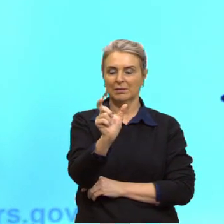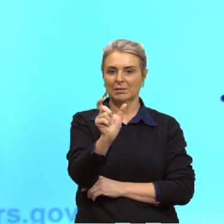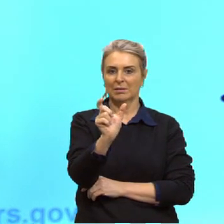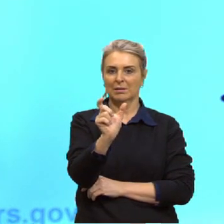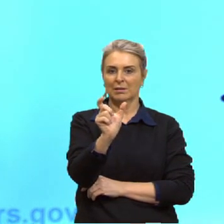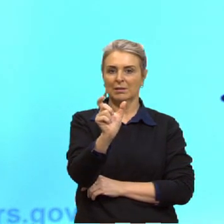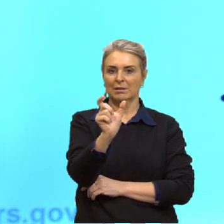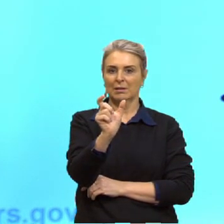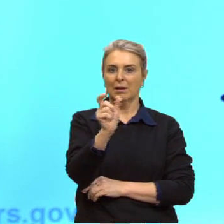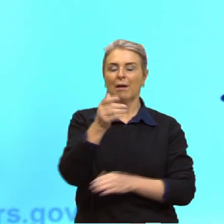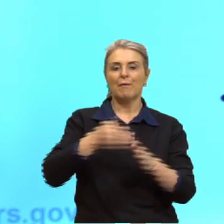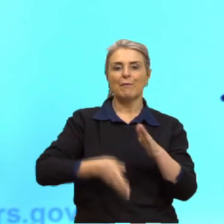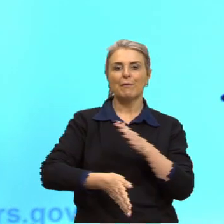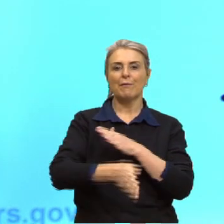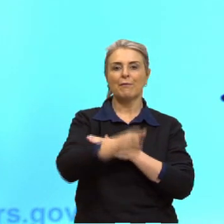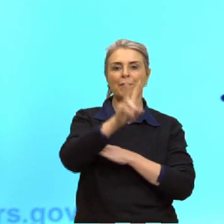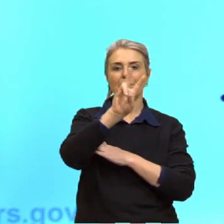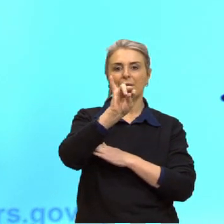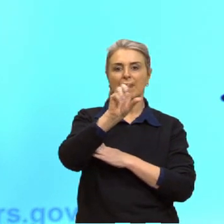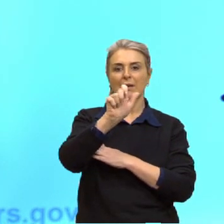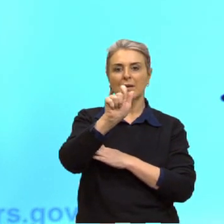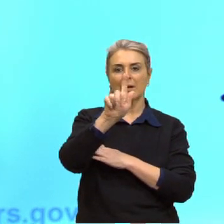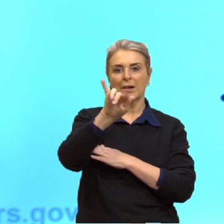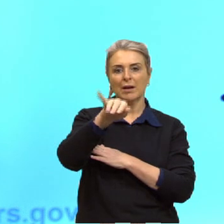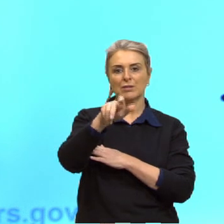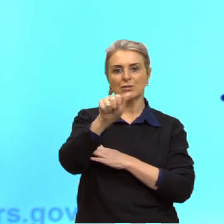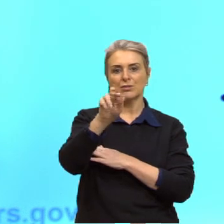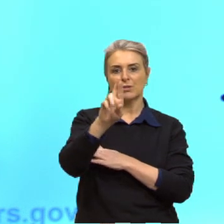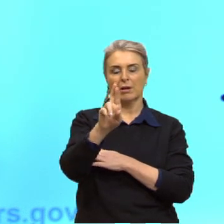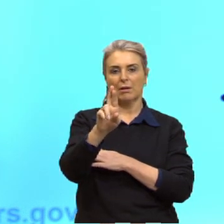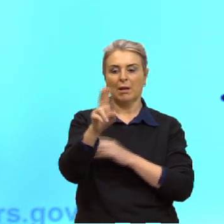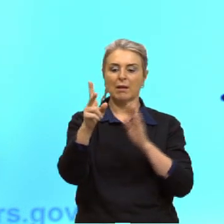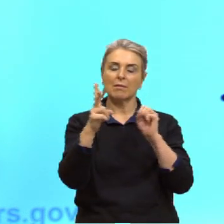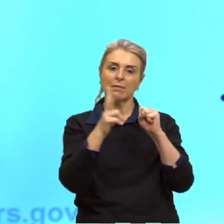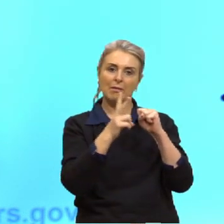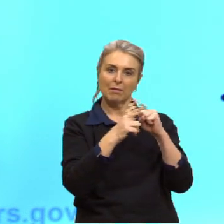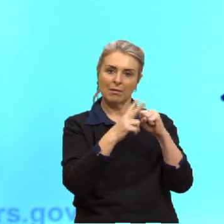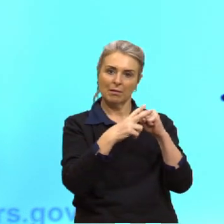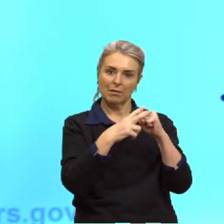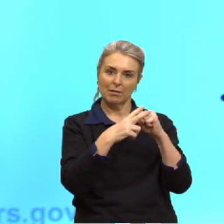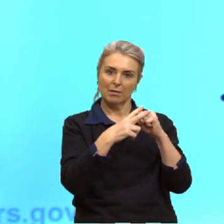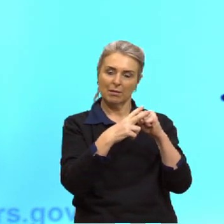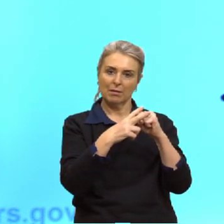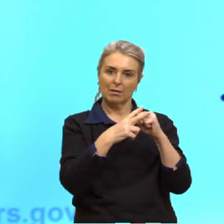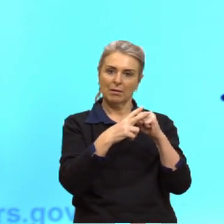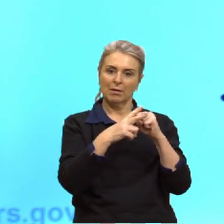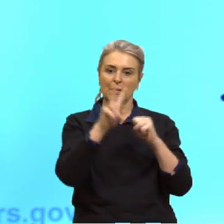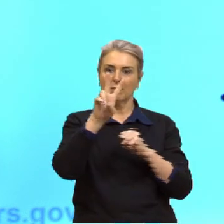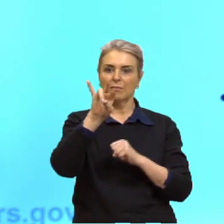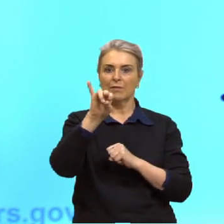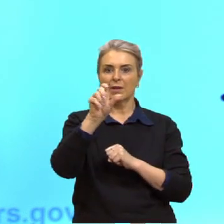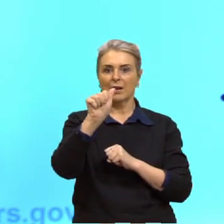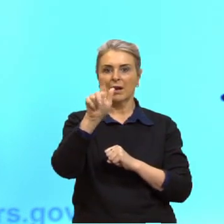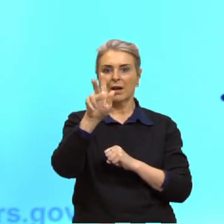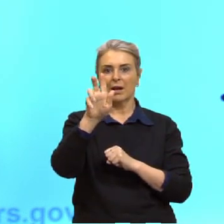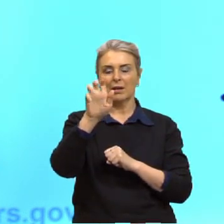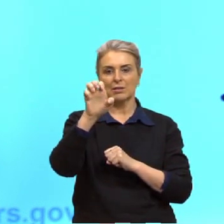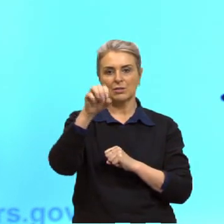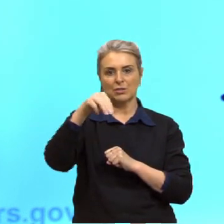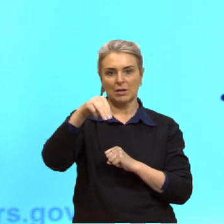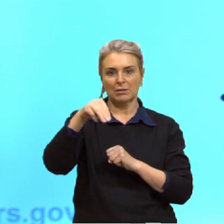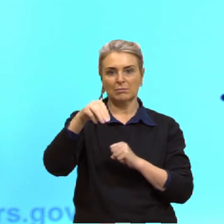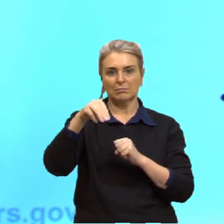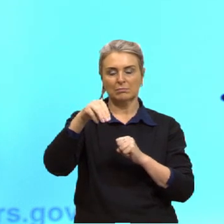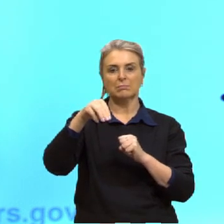viajar. Esse AR aqui é verbo. Viagem. Isso daqui forma